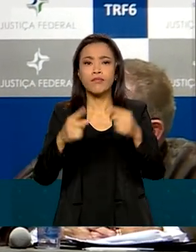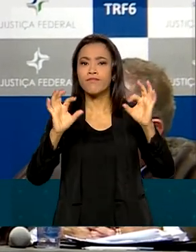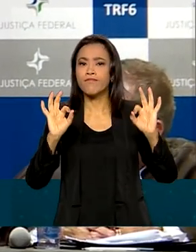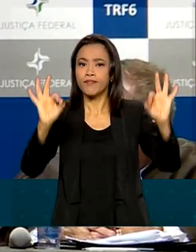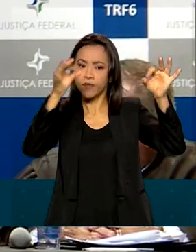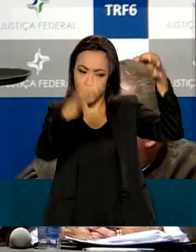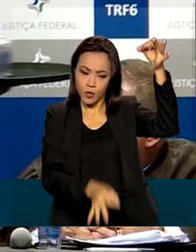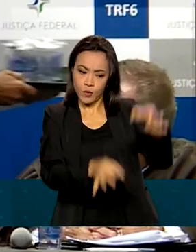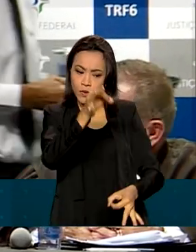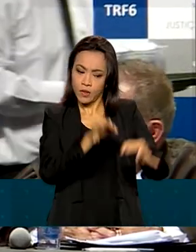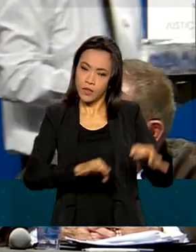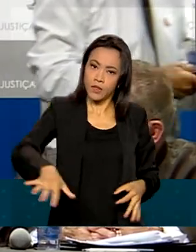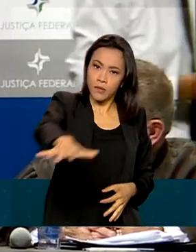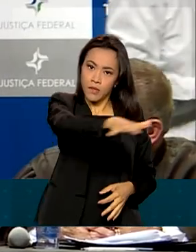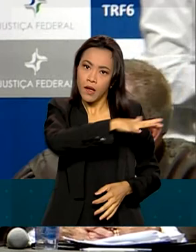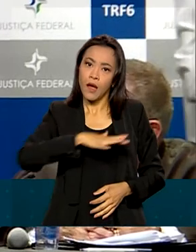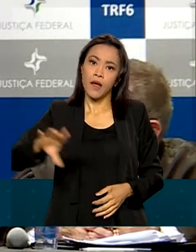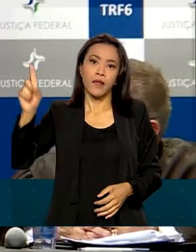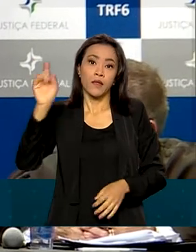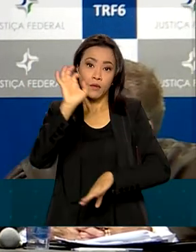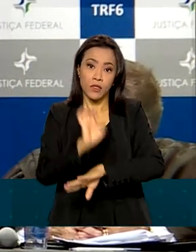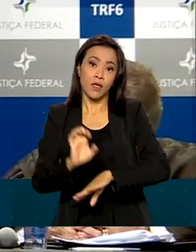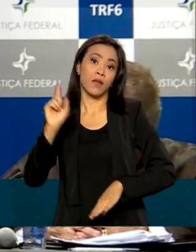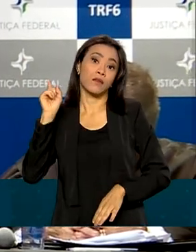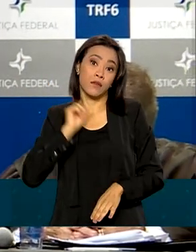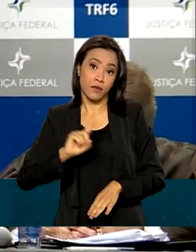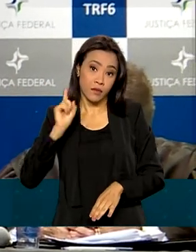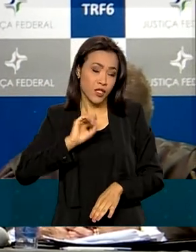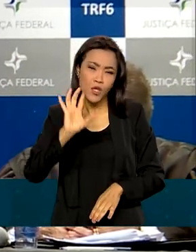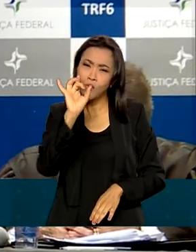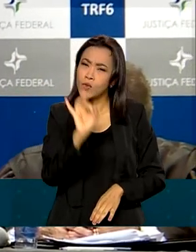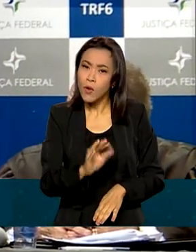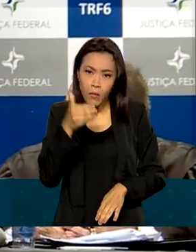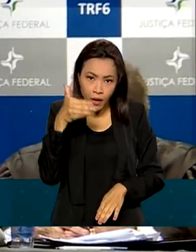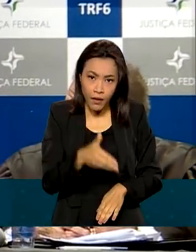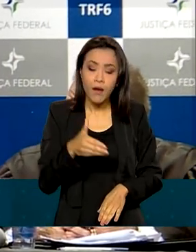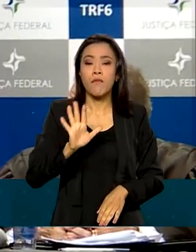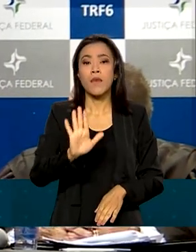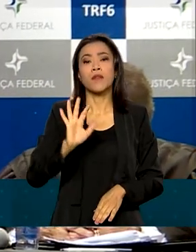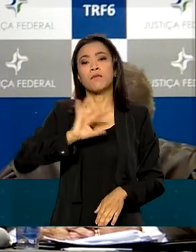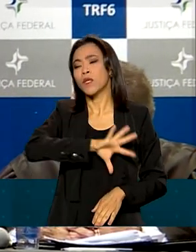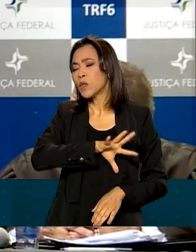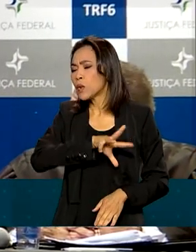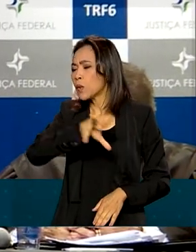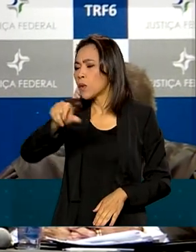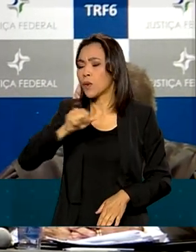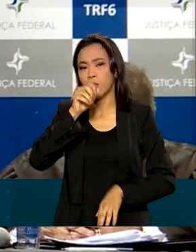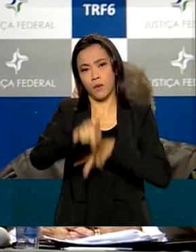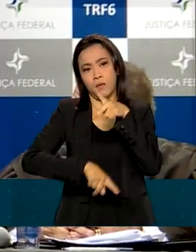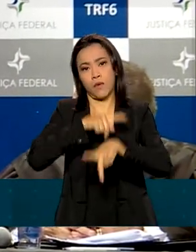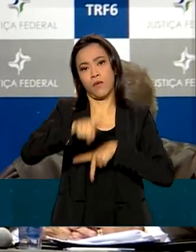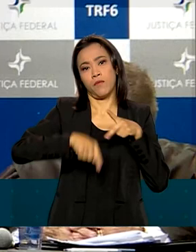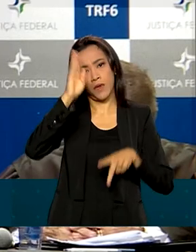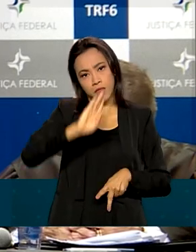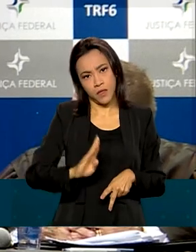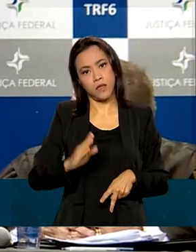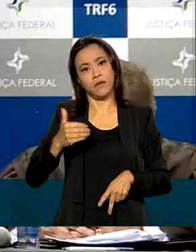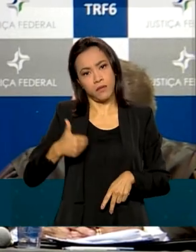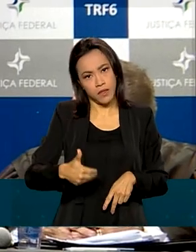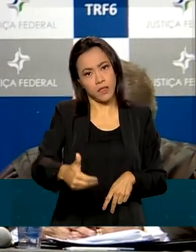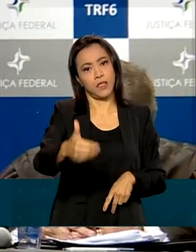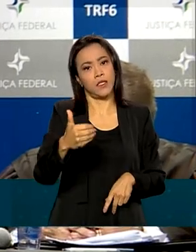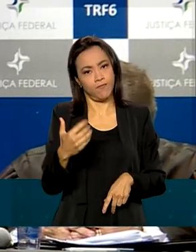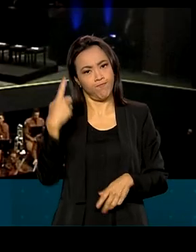com Minas Gerais, mas com toda a população brasileira que passará a ter celeridade em seus